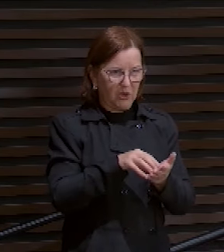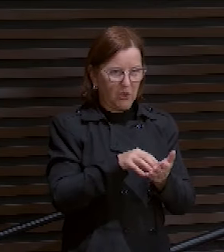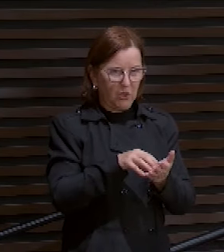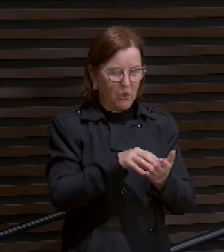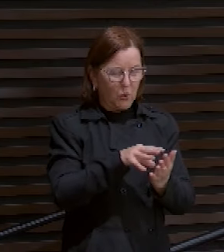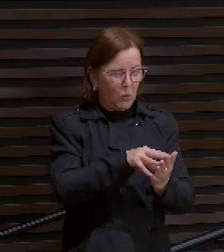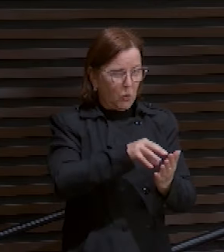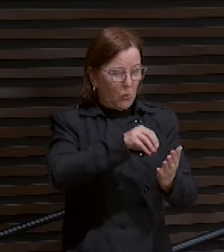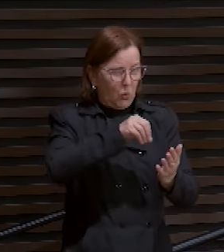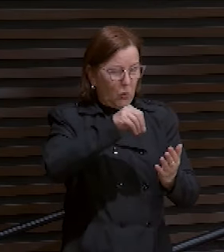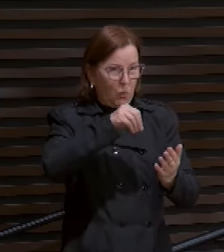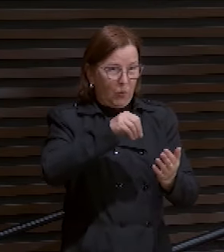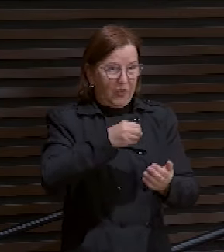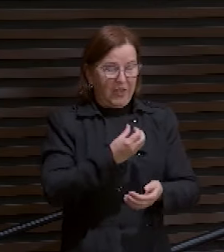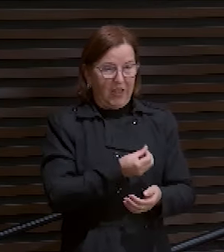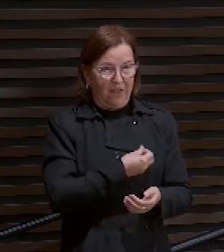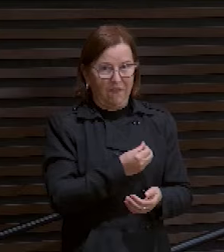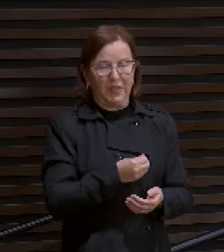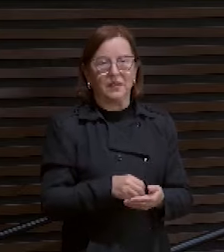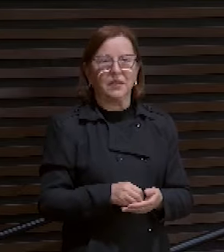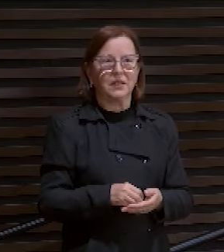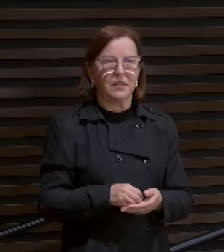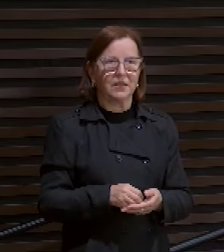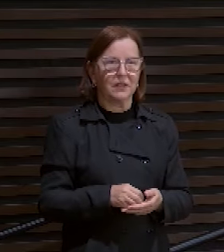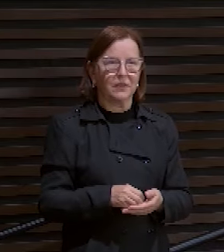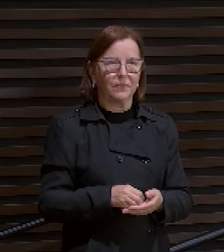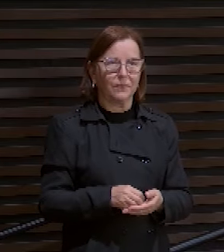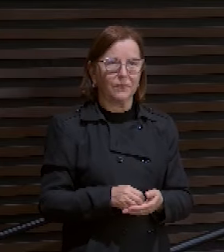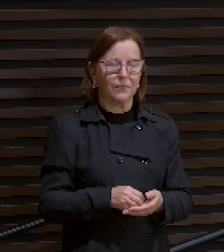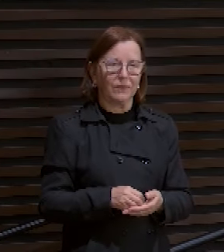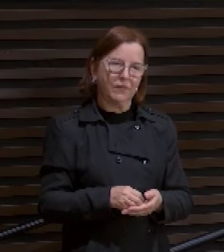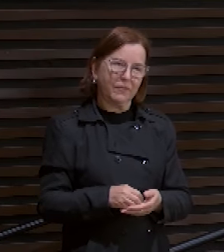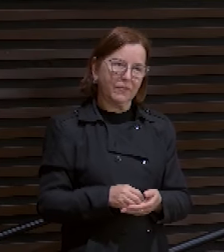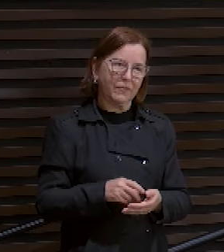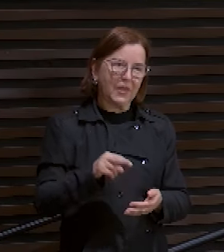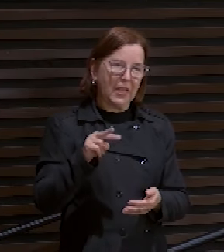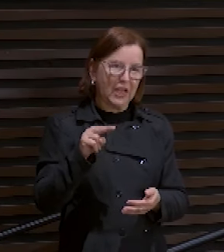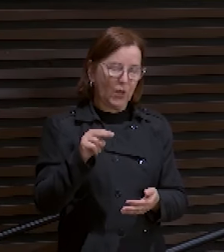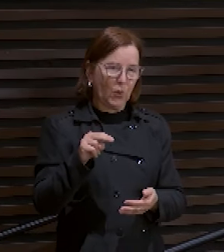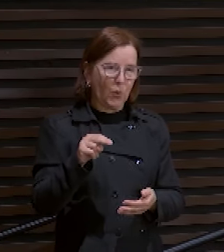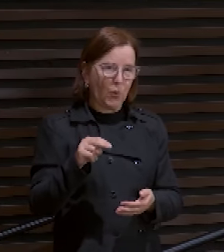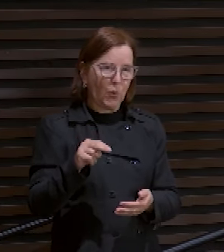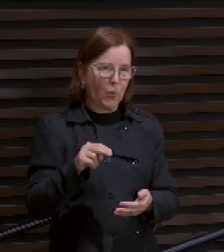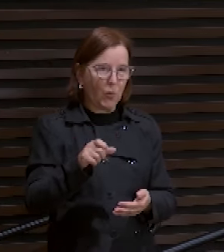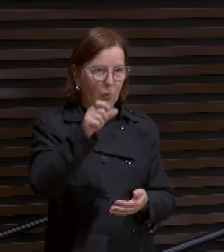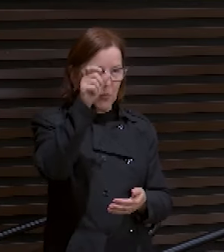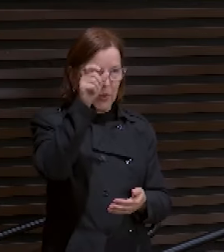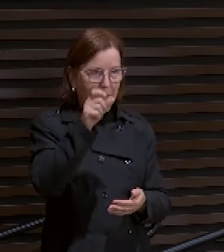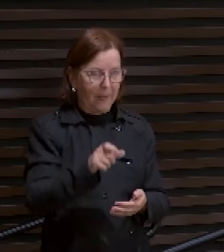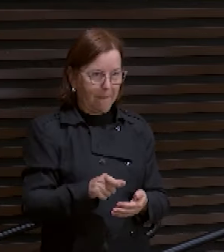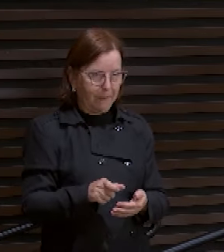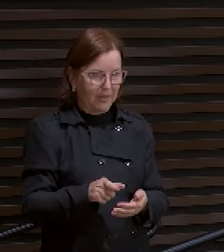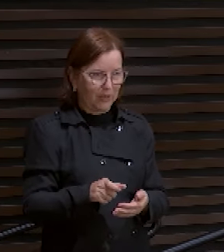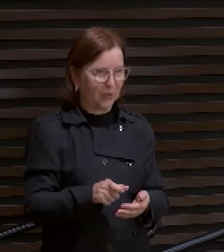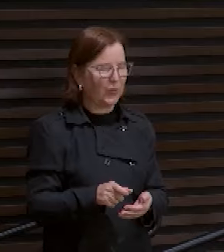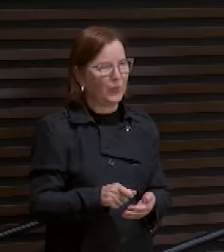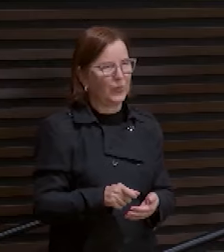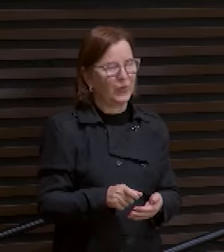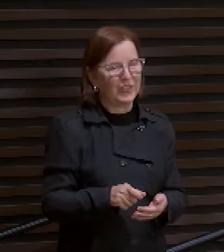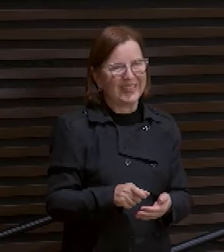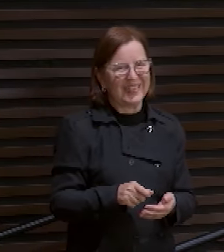É como engolir, a pessoa engolir o próprio funeral, vestir-se de uma roupa de madeira. Olha que coisa.